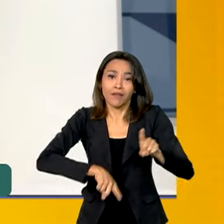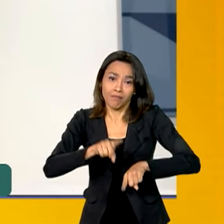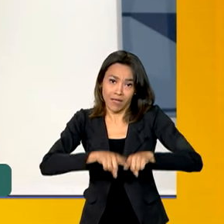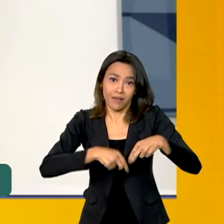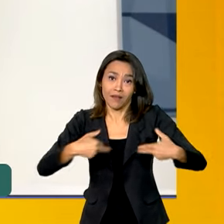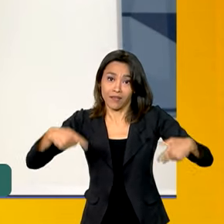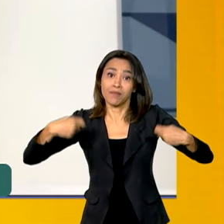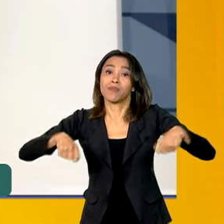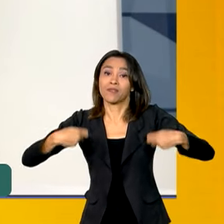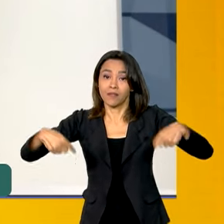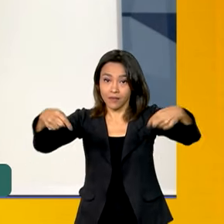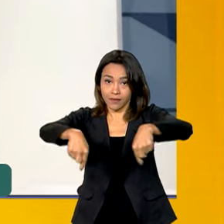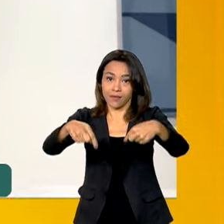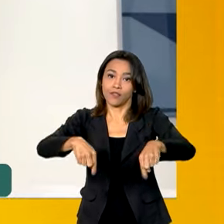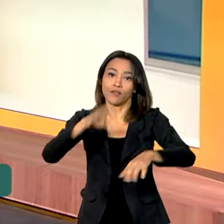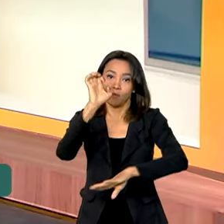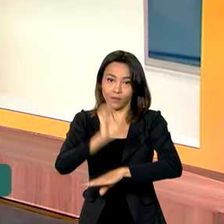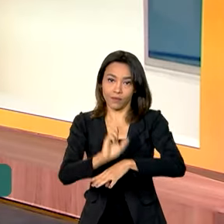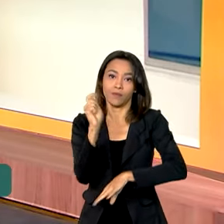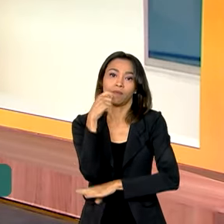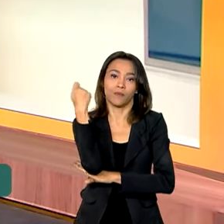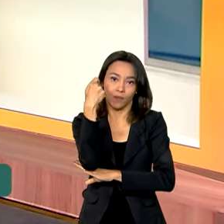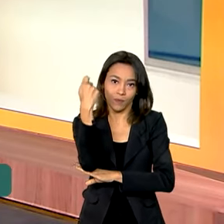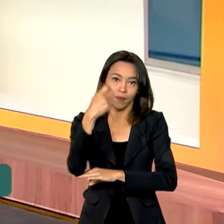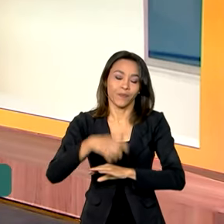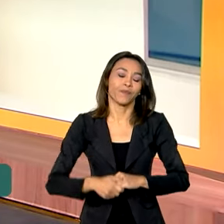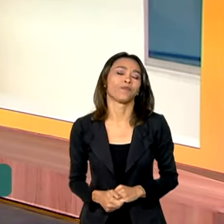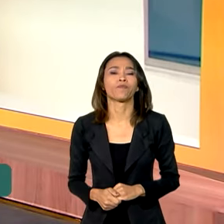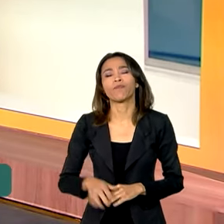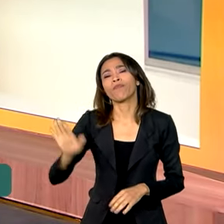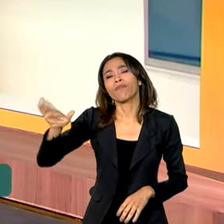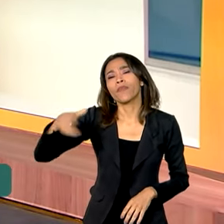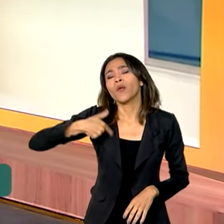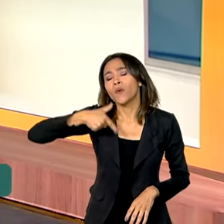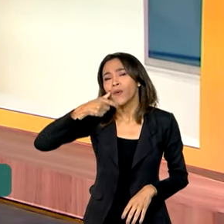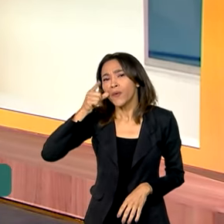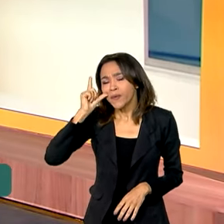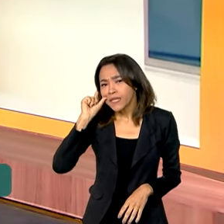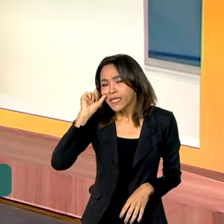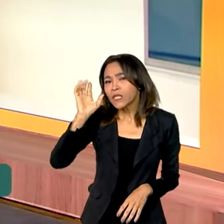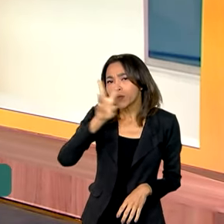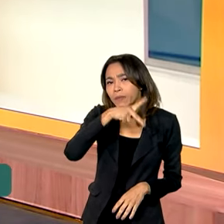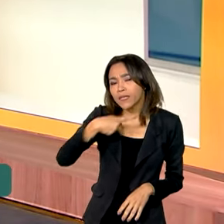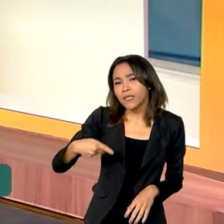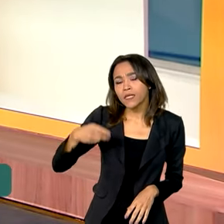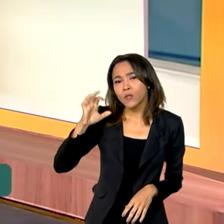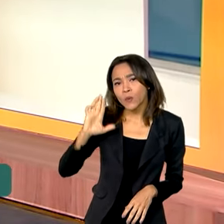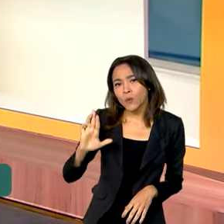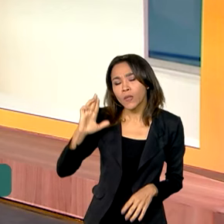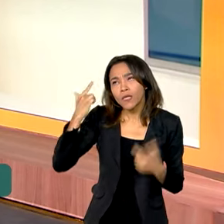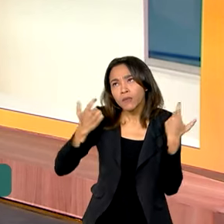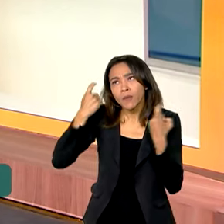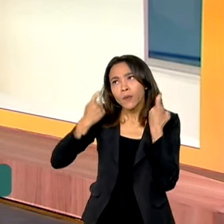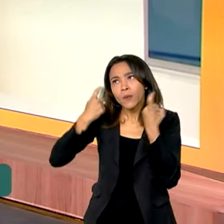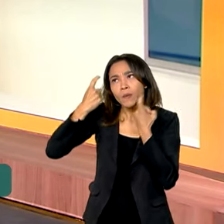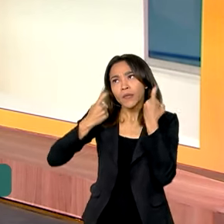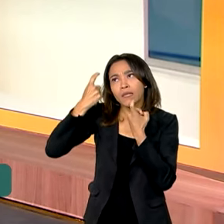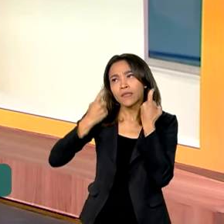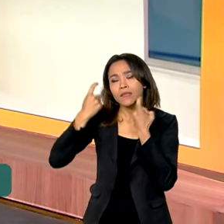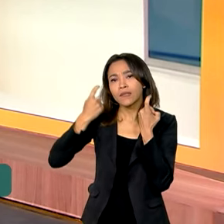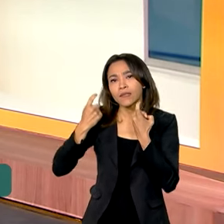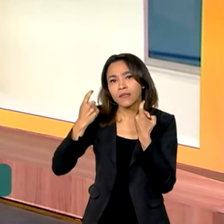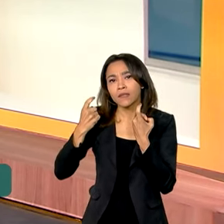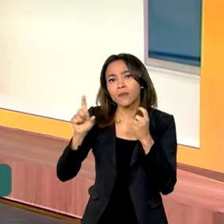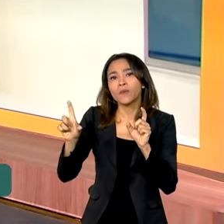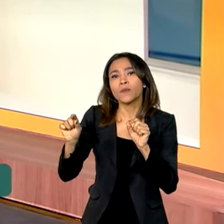necessários aqui no Rio Grande do Sul. Presidente, ontem o presidente Lula, ele demonstrou preocupação com a elevação, uma possível